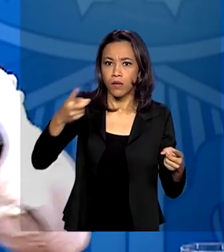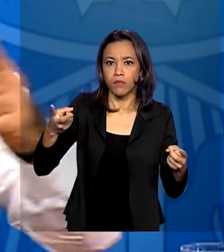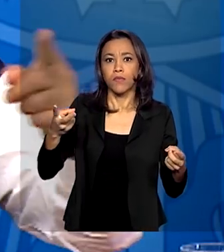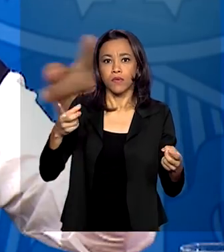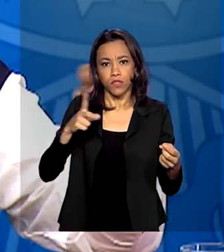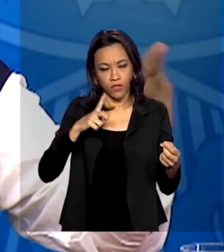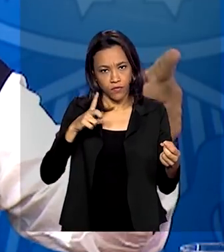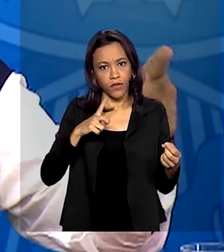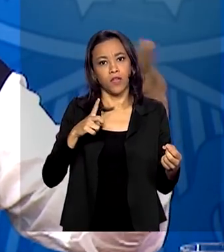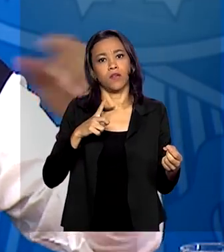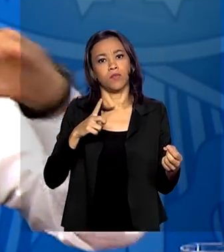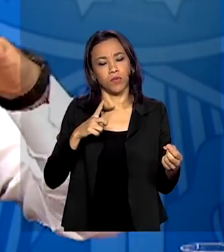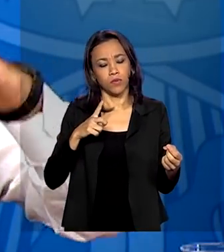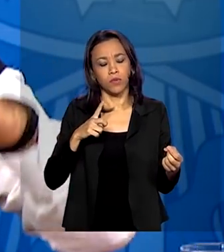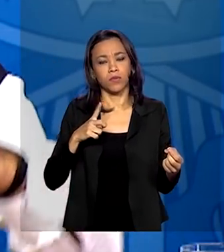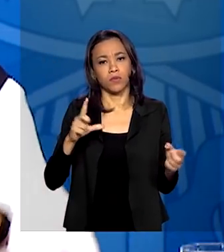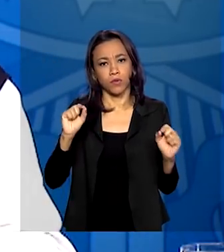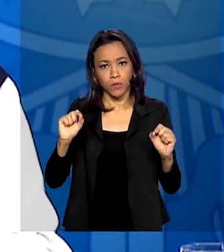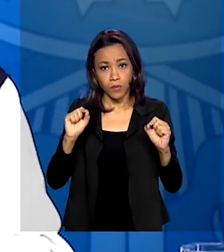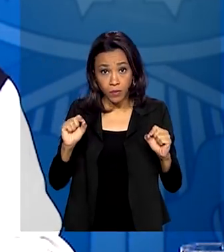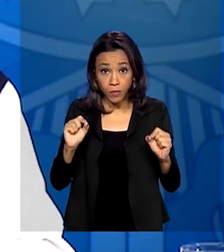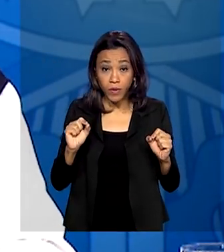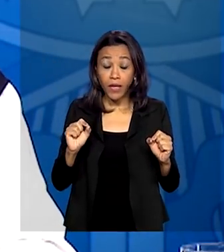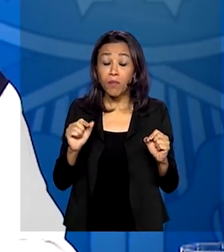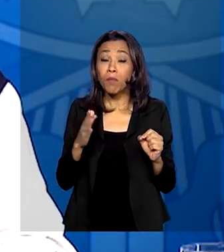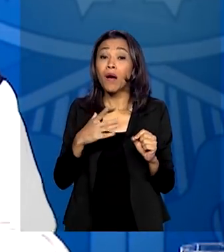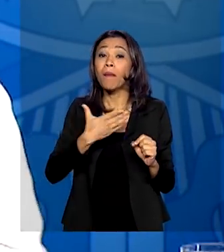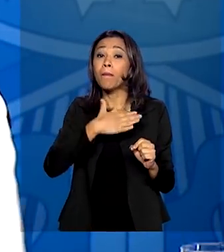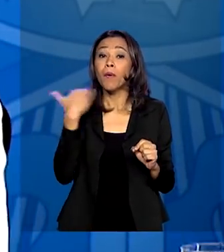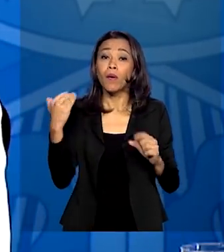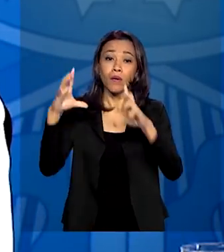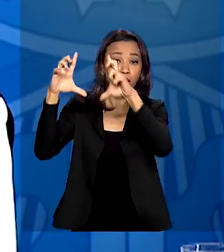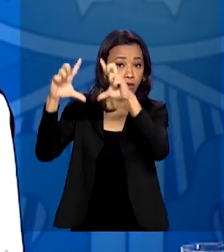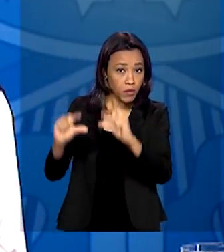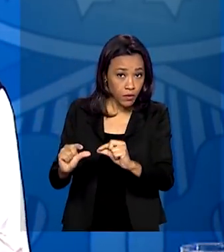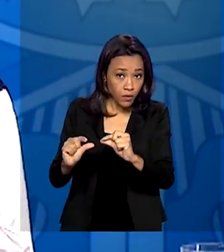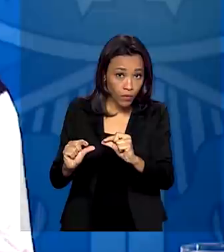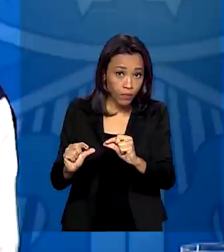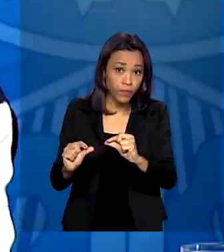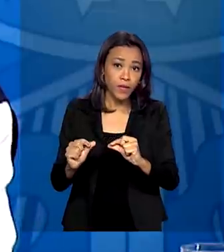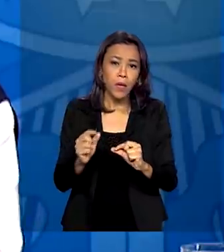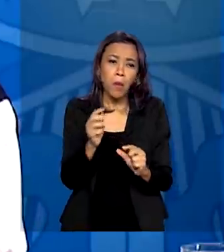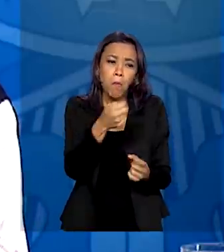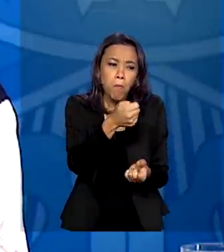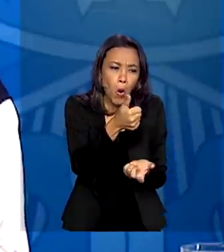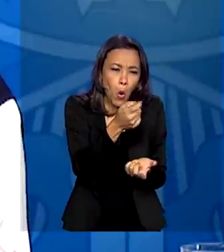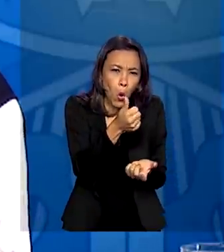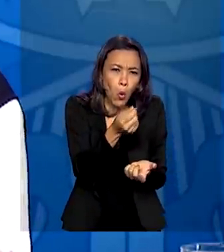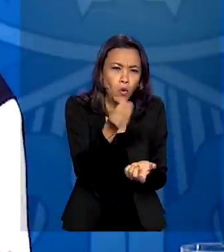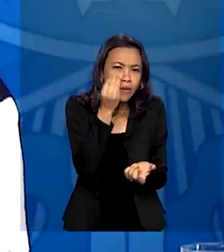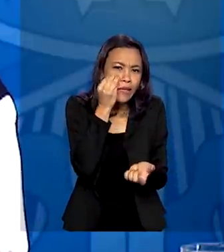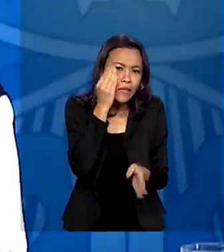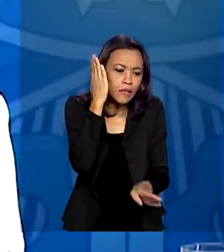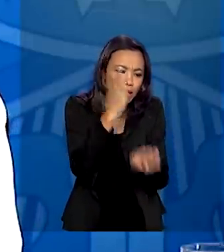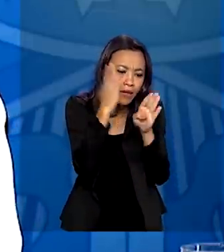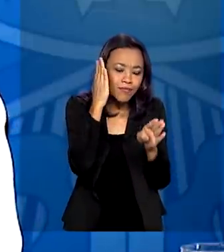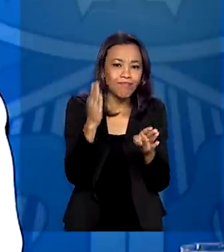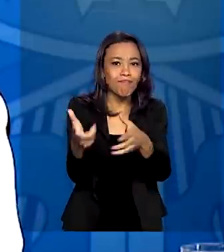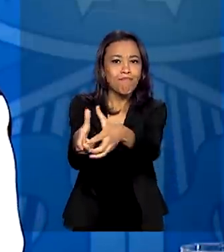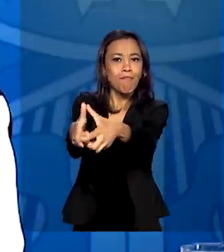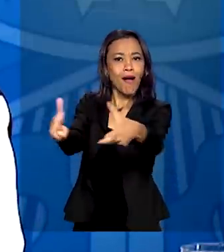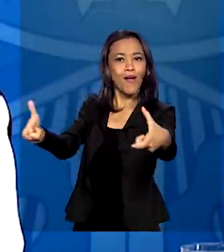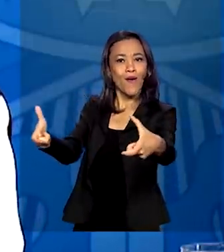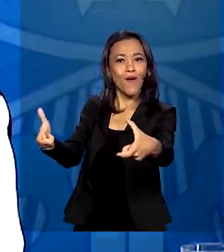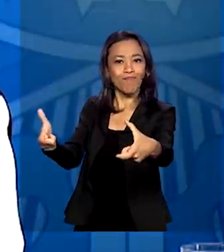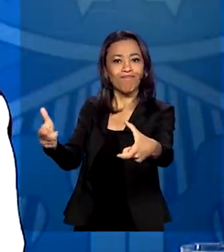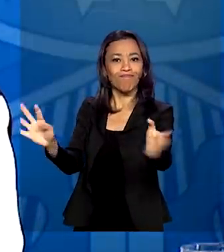teríamos um denominador maior e uma letalidade menor. Quanto menos testes você faz, maior fica